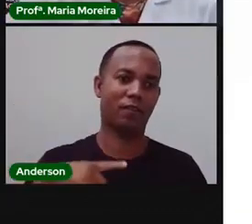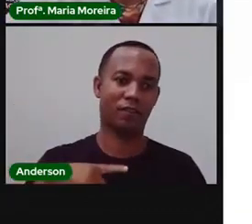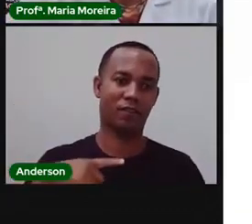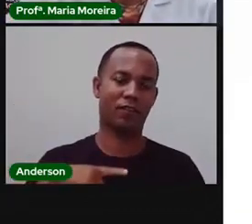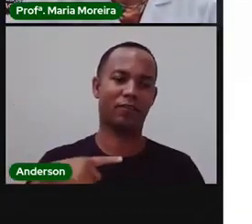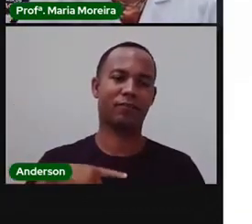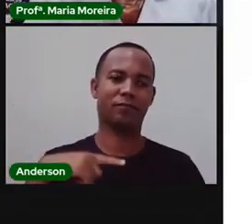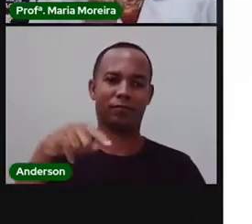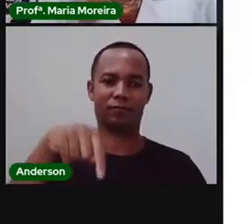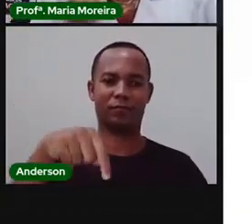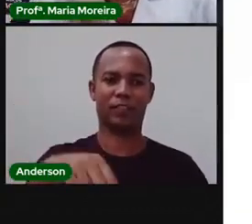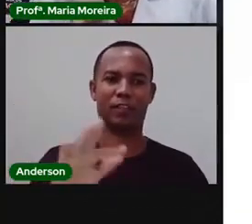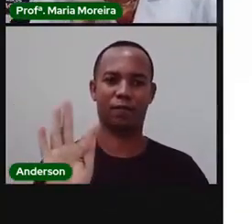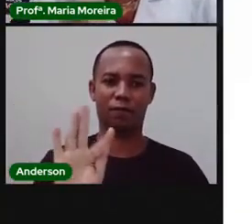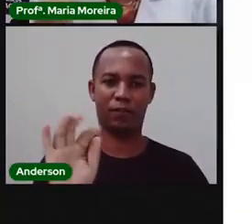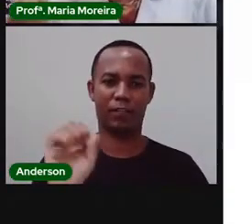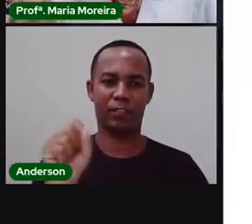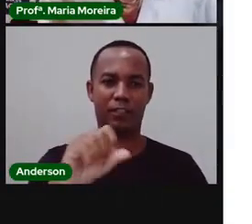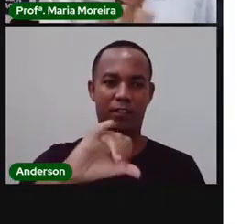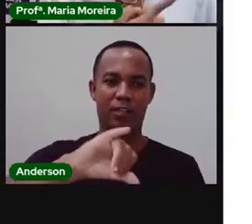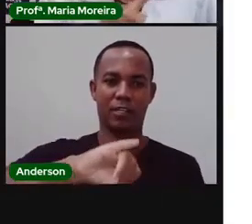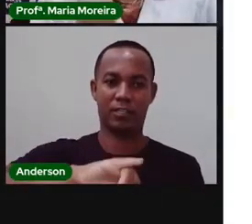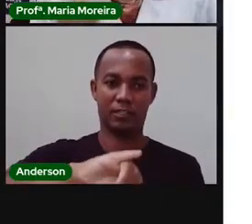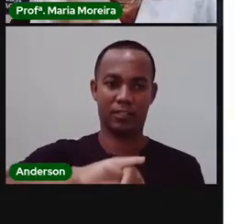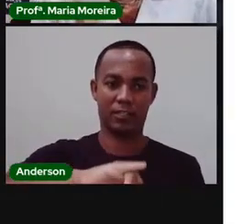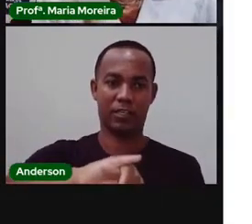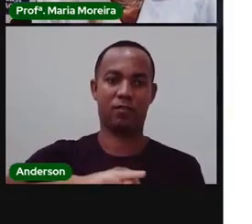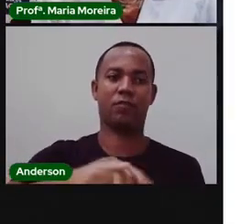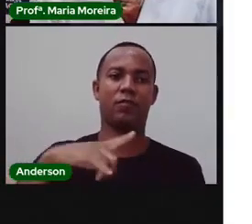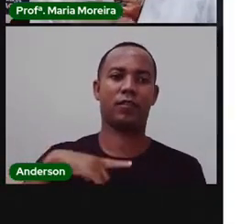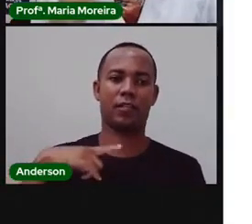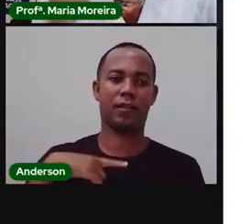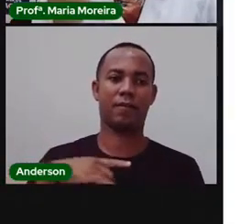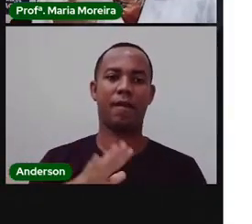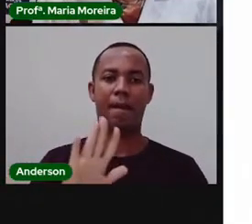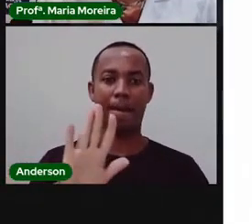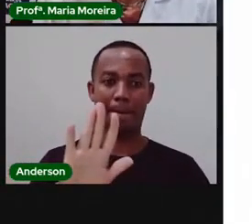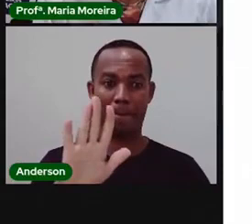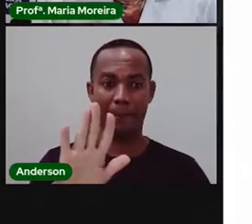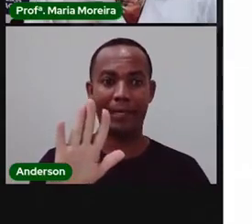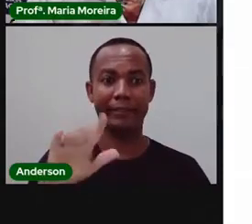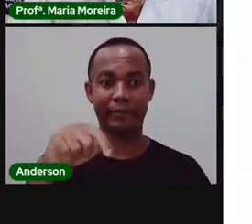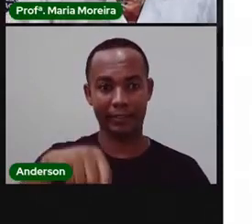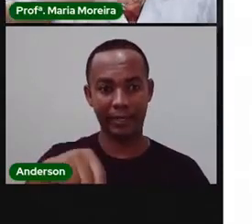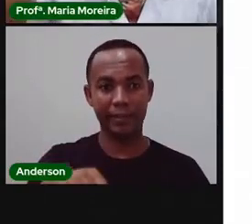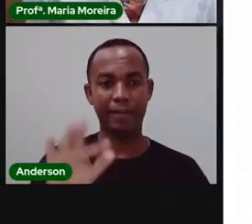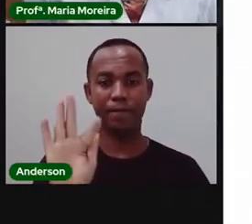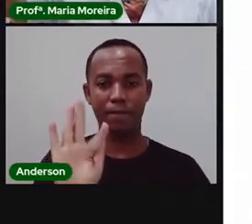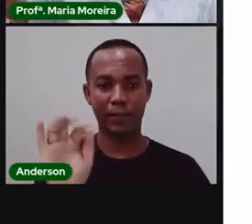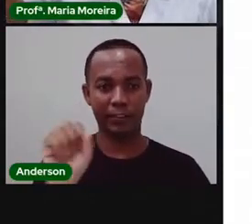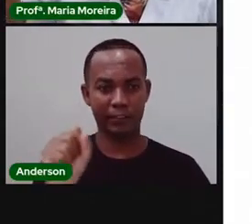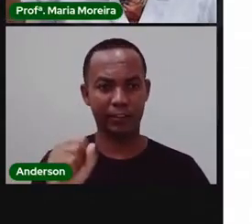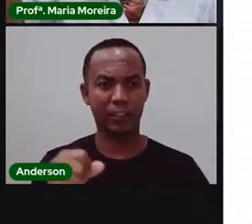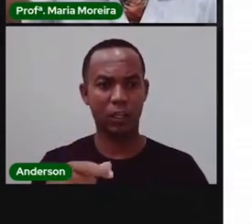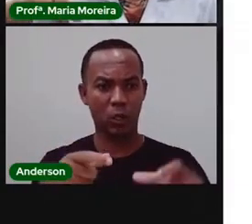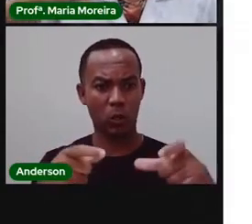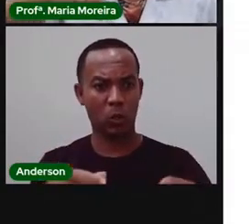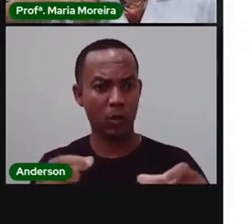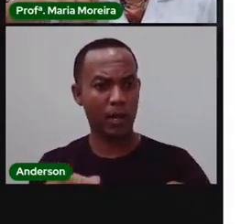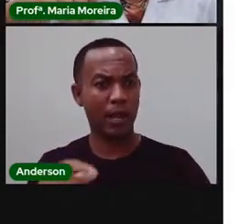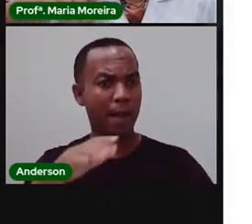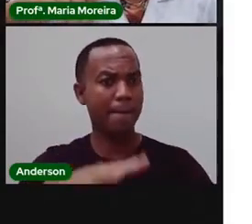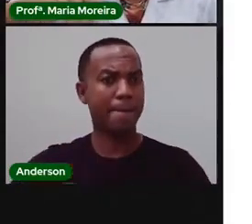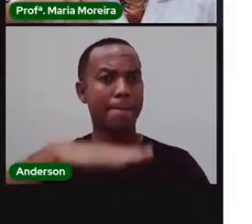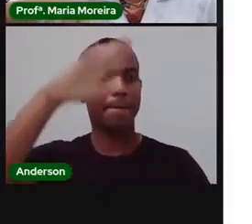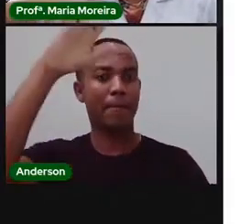centro da cidade. Do centro, porque na região de Feira de Santana, existem pontos, né? Locais que são mais altos. A